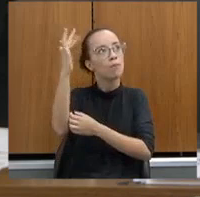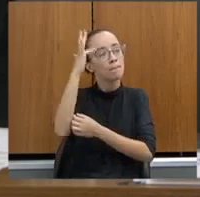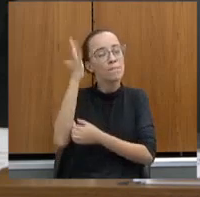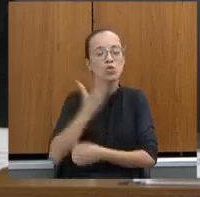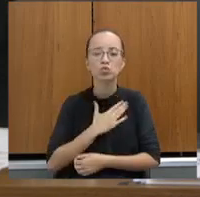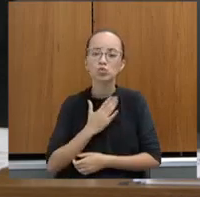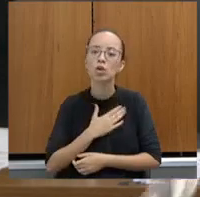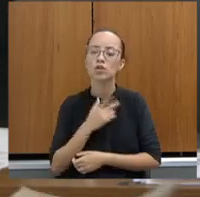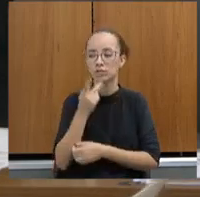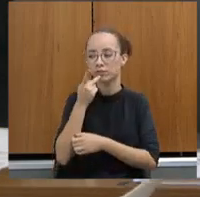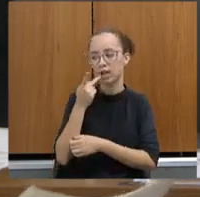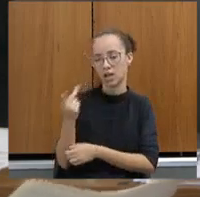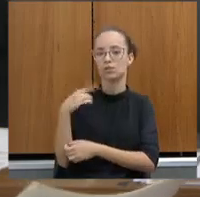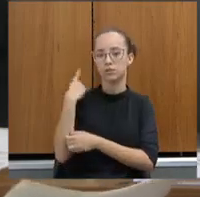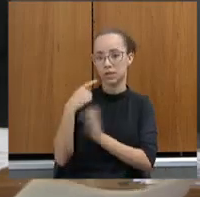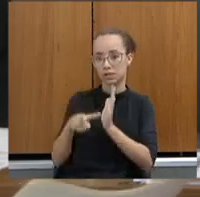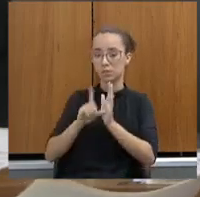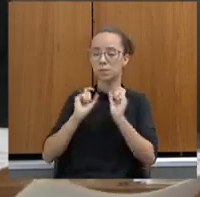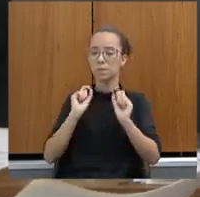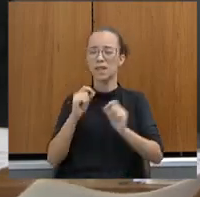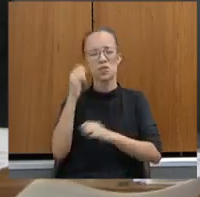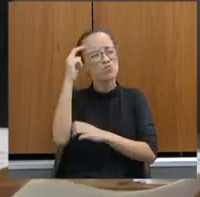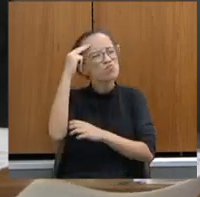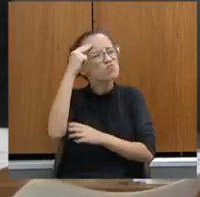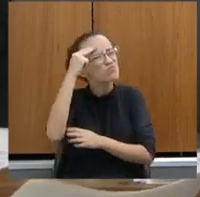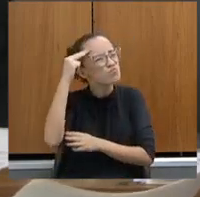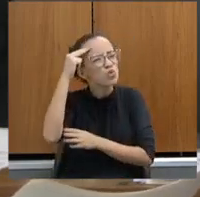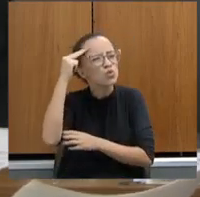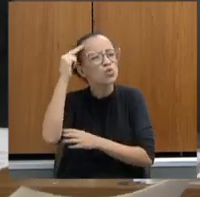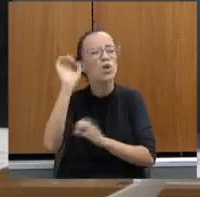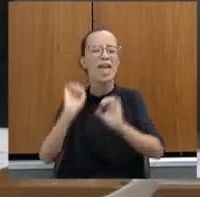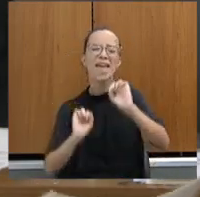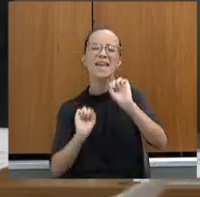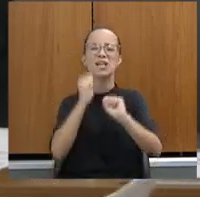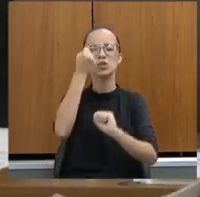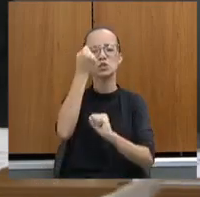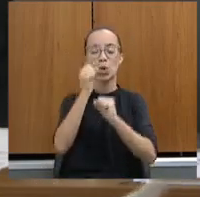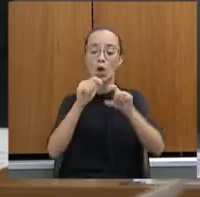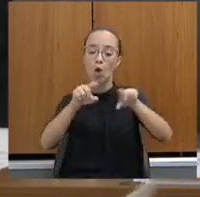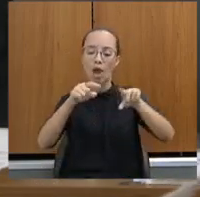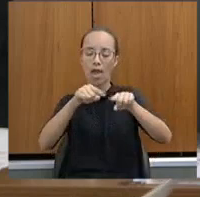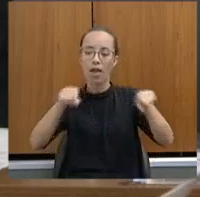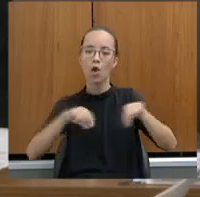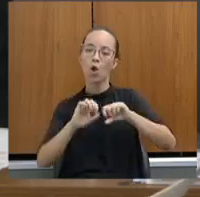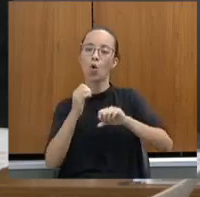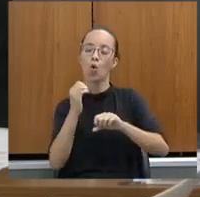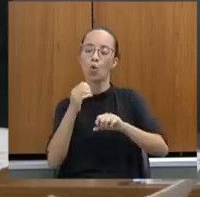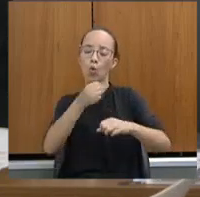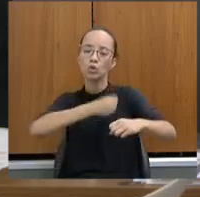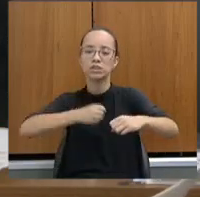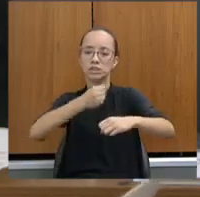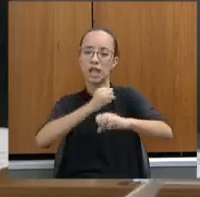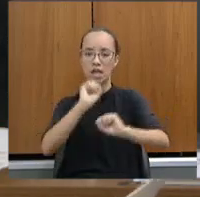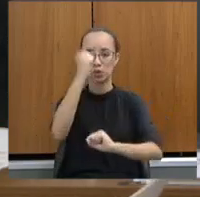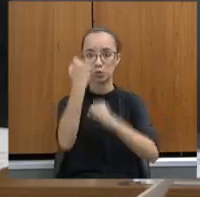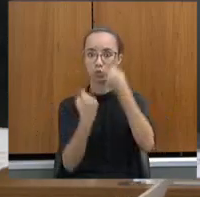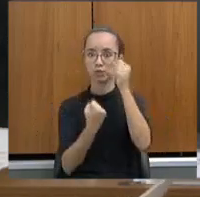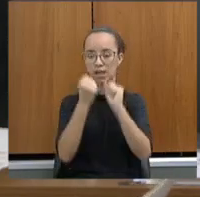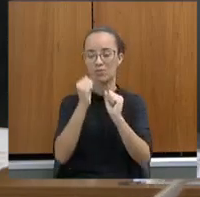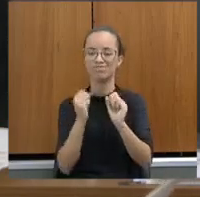eu já falei isso com o deputado antes, o meu sonho eram as cozinhas industriais, porque o nosso problema sempre foi a alimentação transportada no sistema prisional.